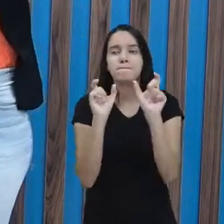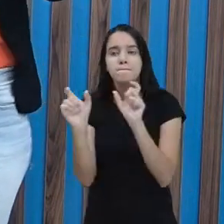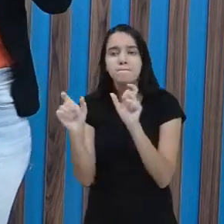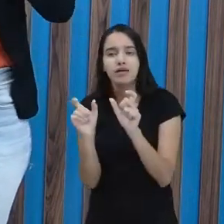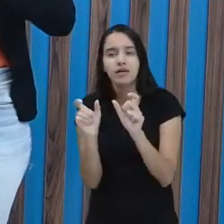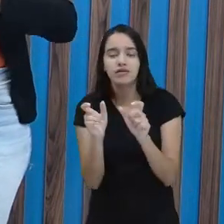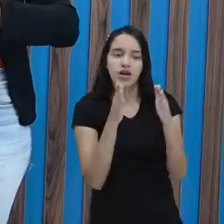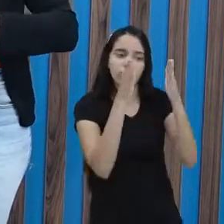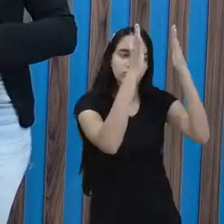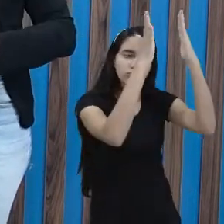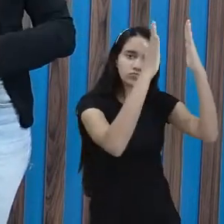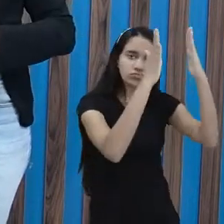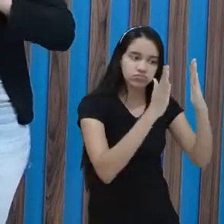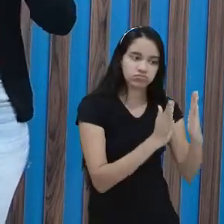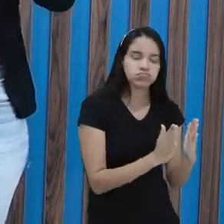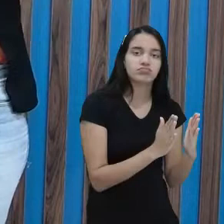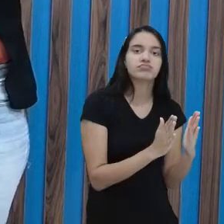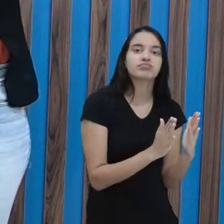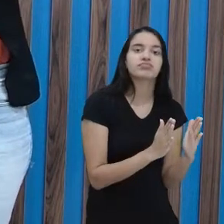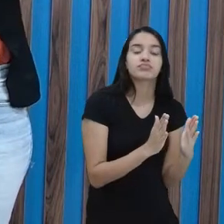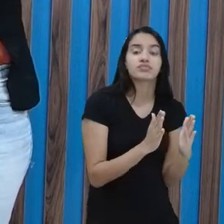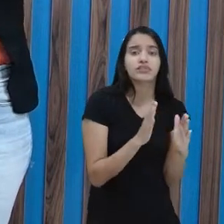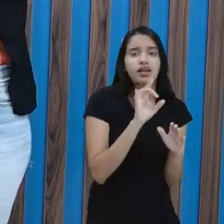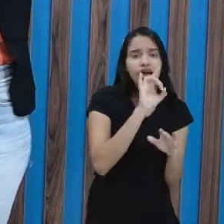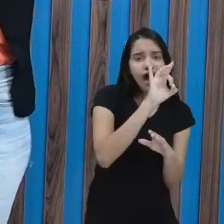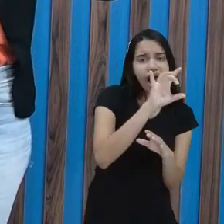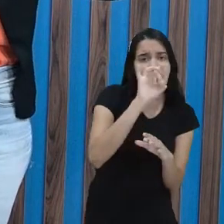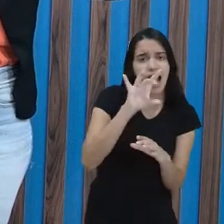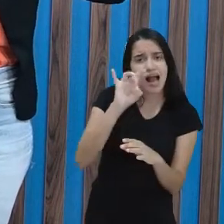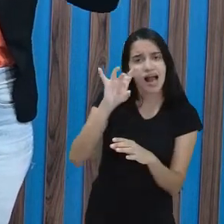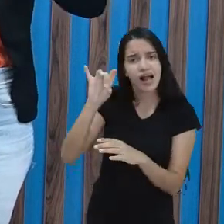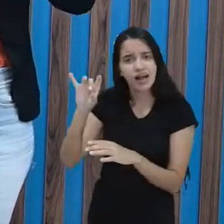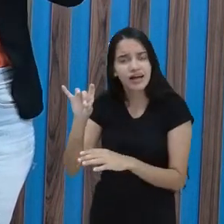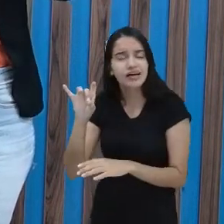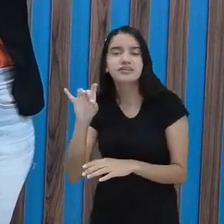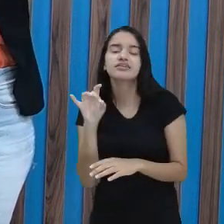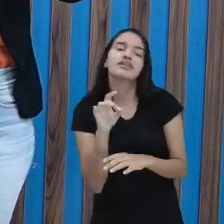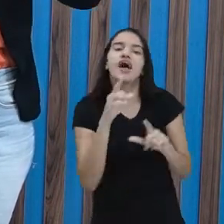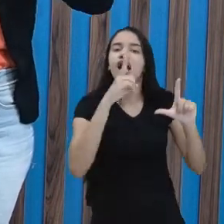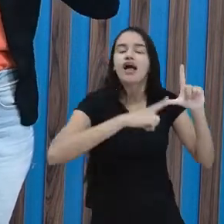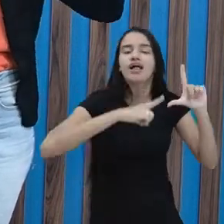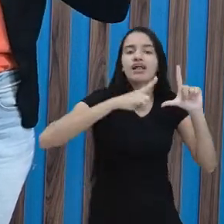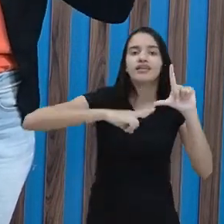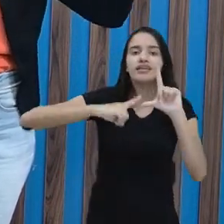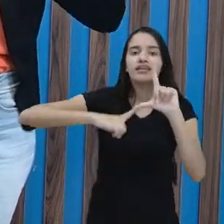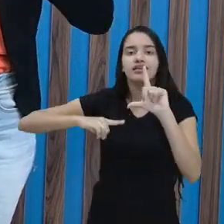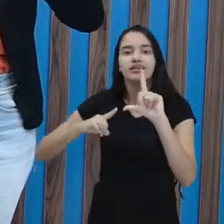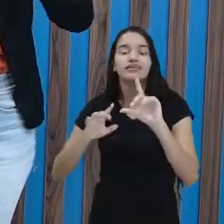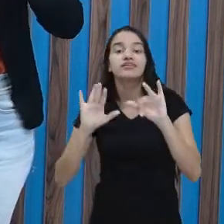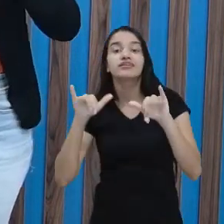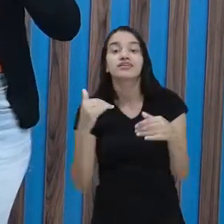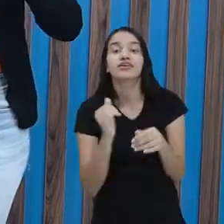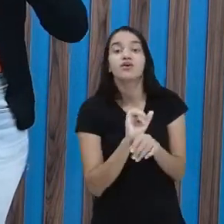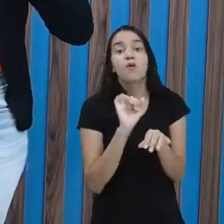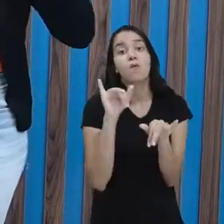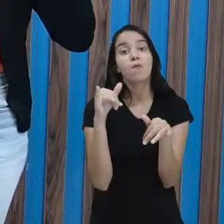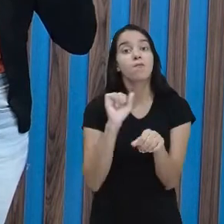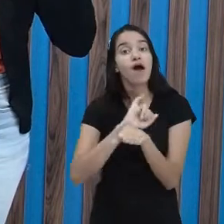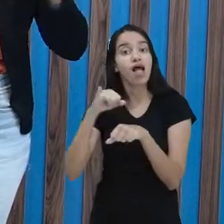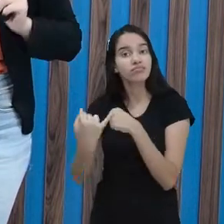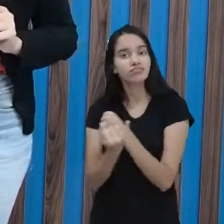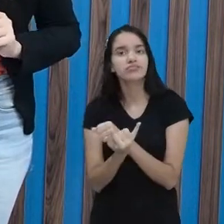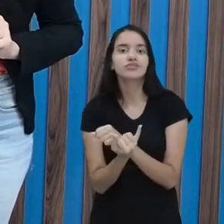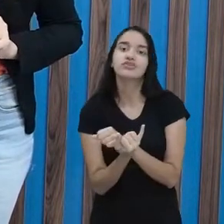vertical e cada letrinha da palavra colocamos um adjetivo,